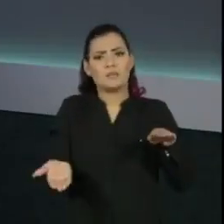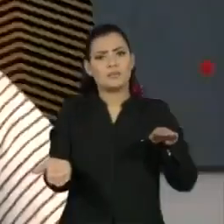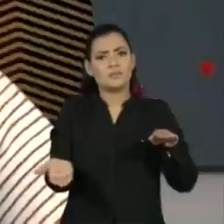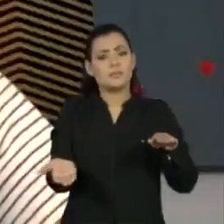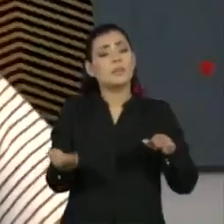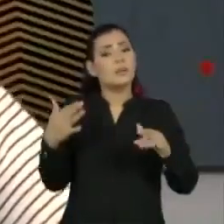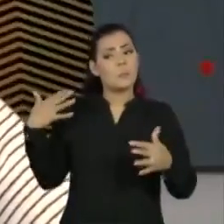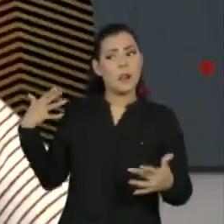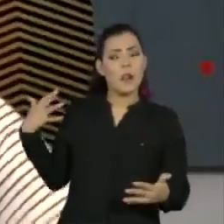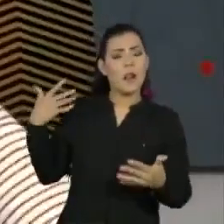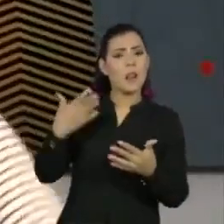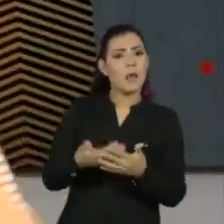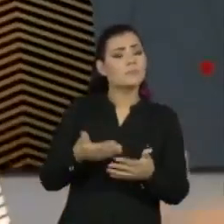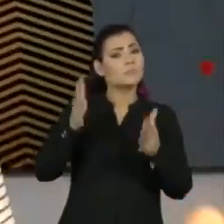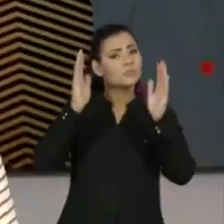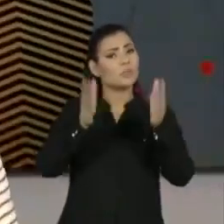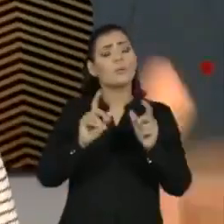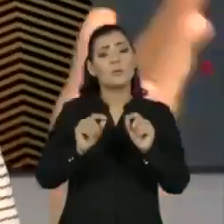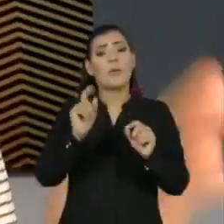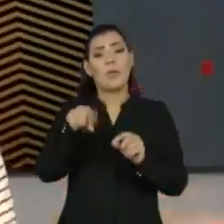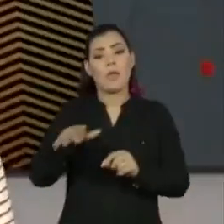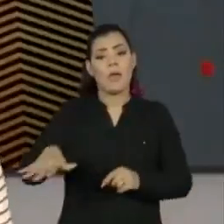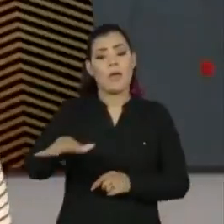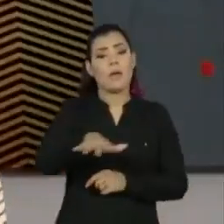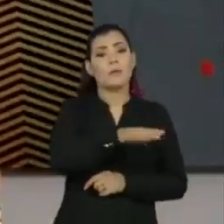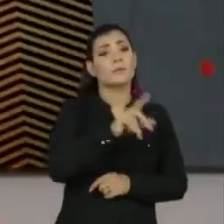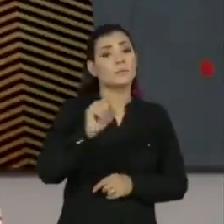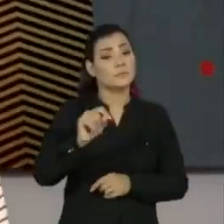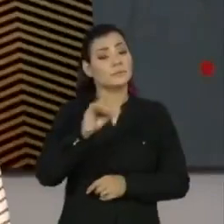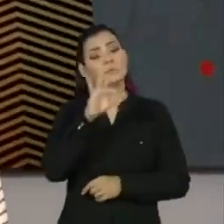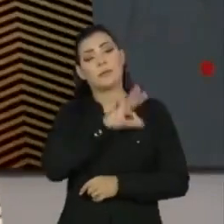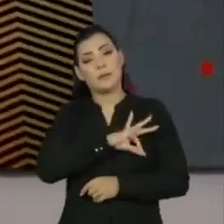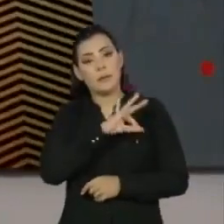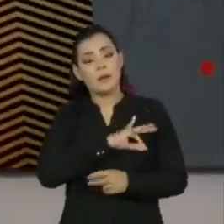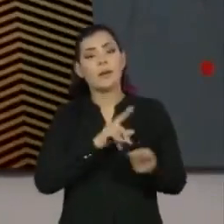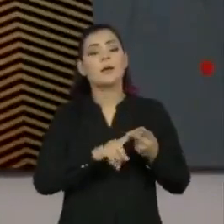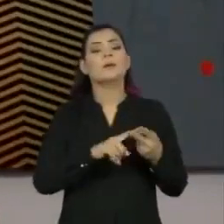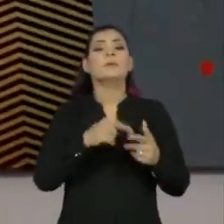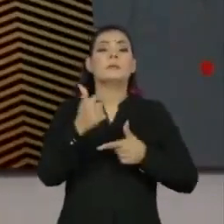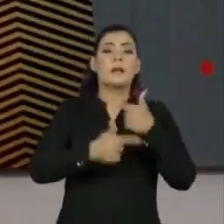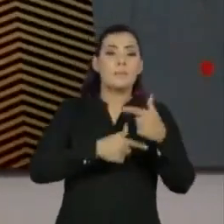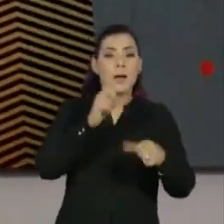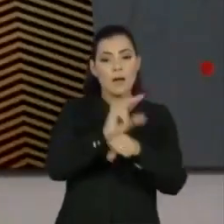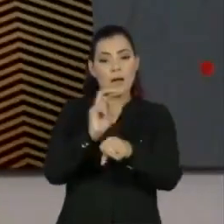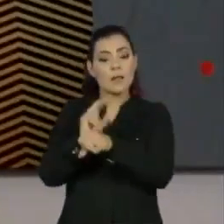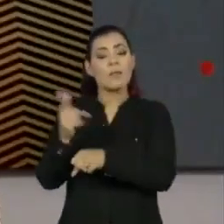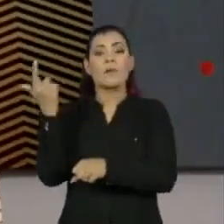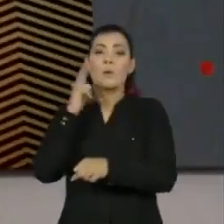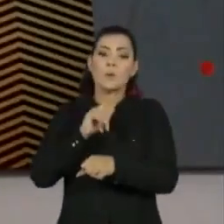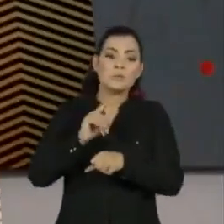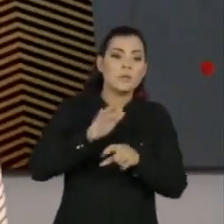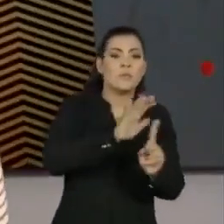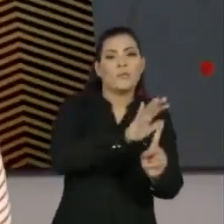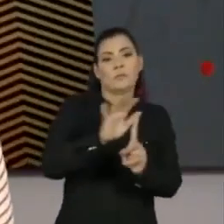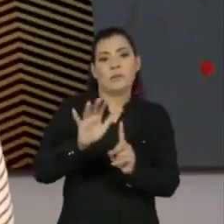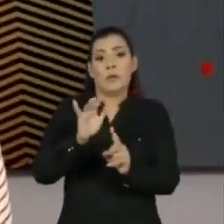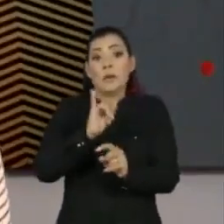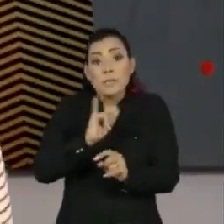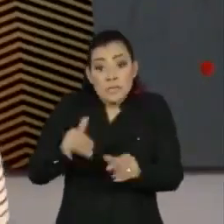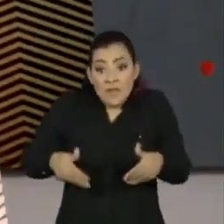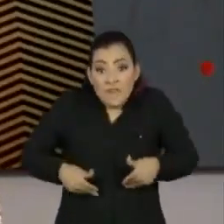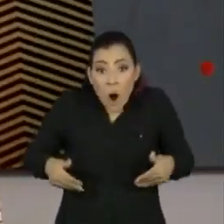Historicamente está colocado que são fatores como renda, geração de emprego, que vão determinar a fome. Se a gente tem uma fome